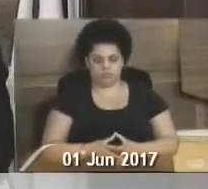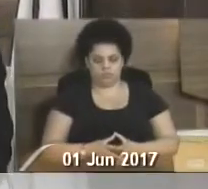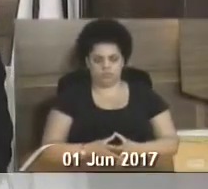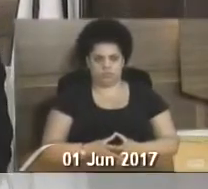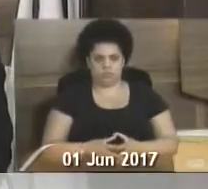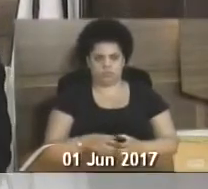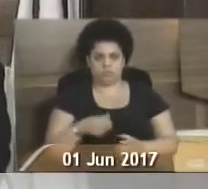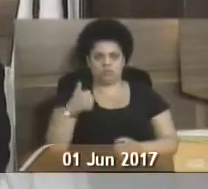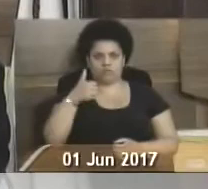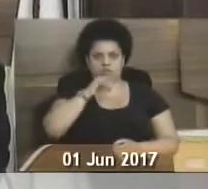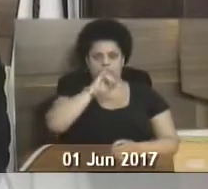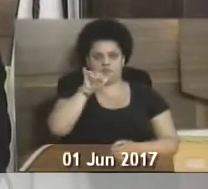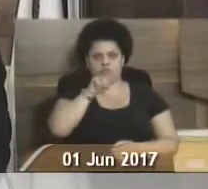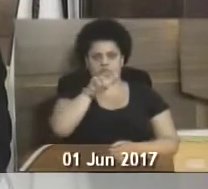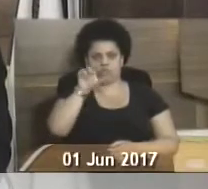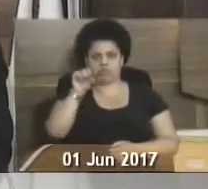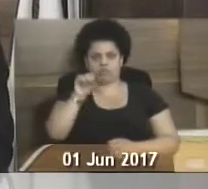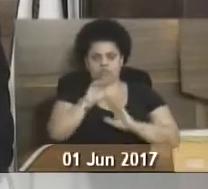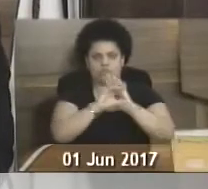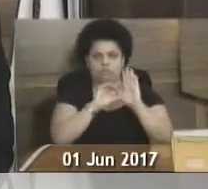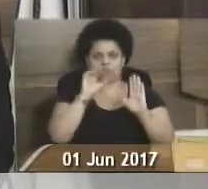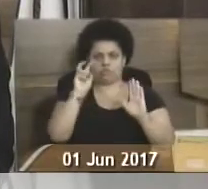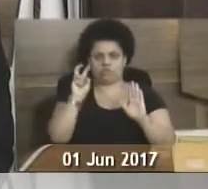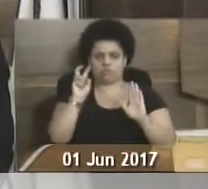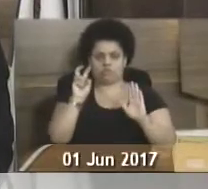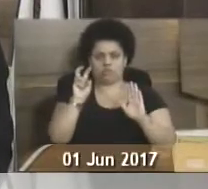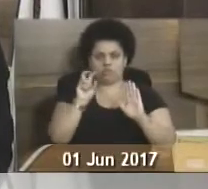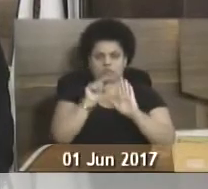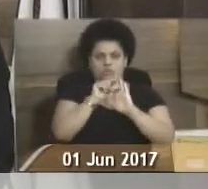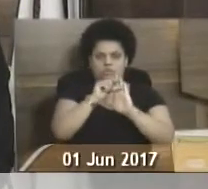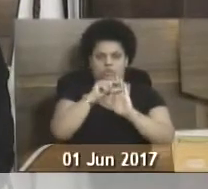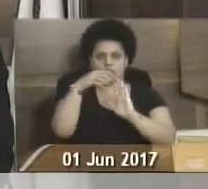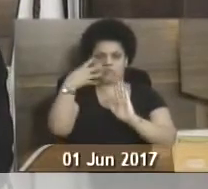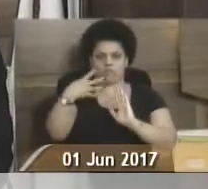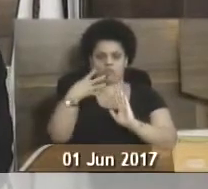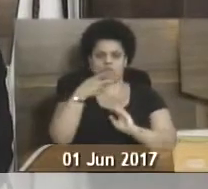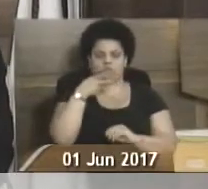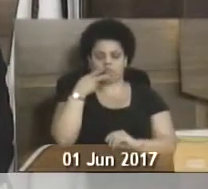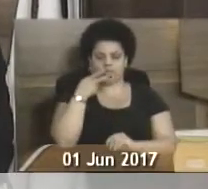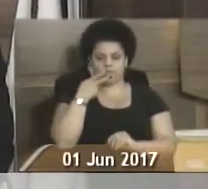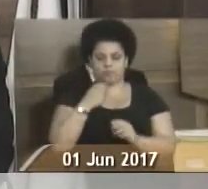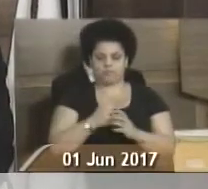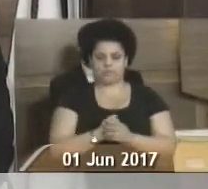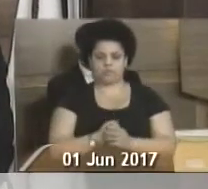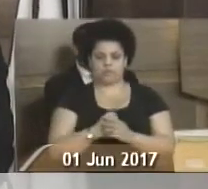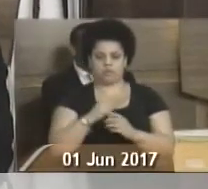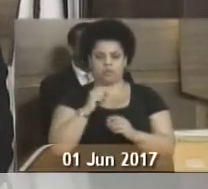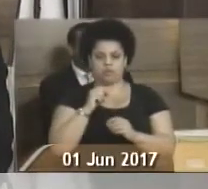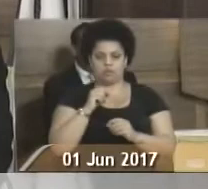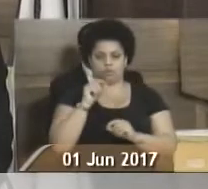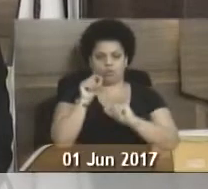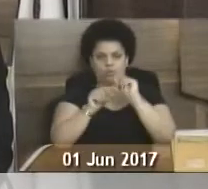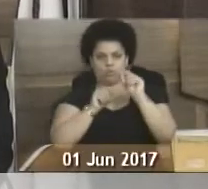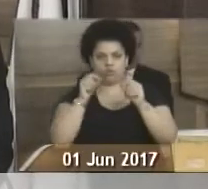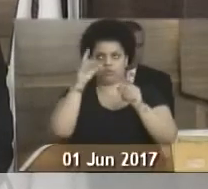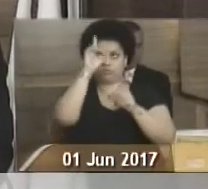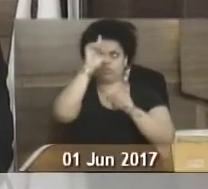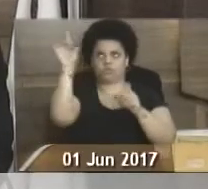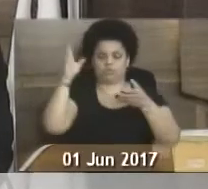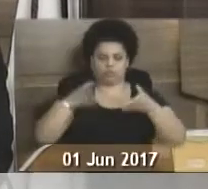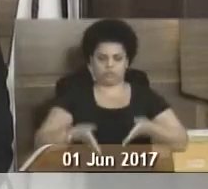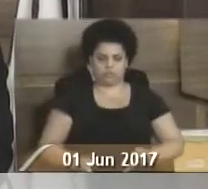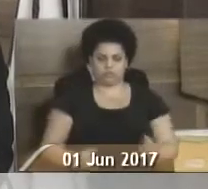Primeiro João, capítulo 5, versículo 4, e diz assim, O que é nascido de Deus vence o mundo,